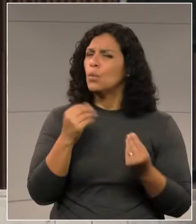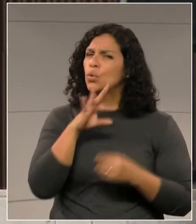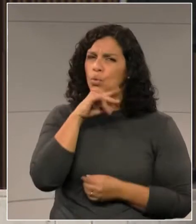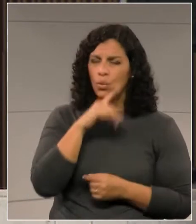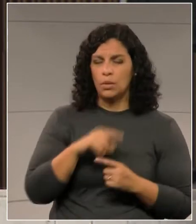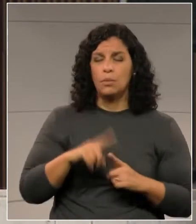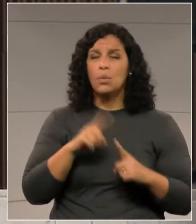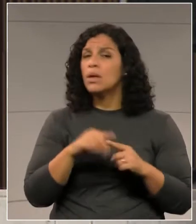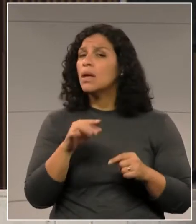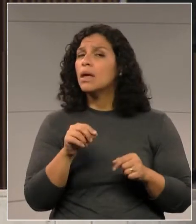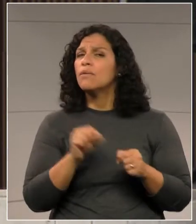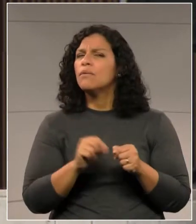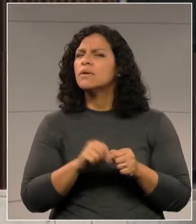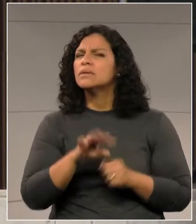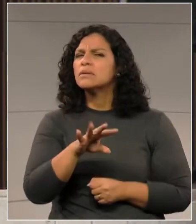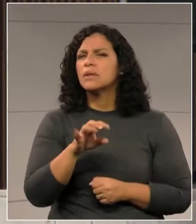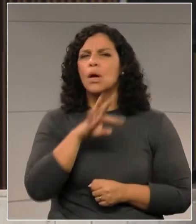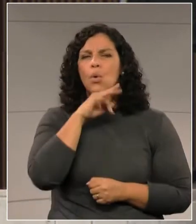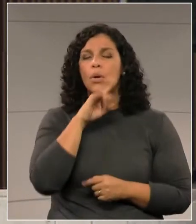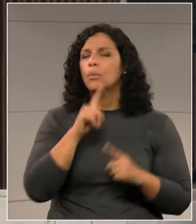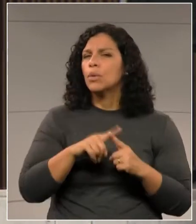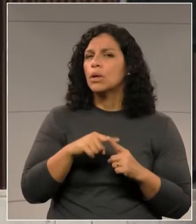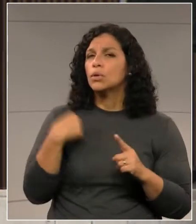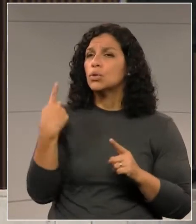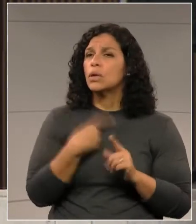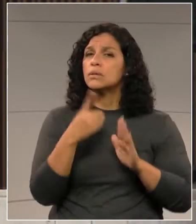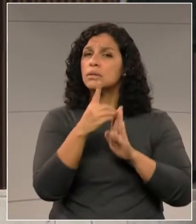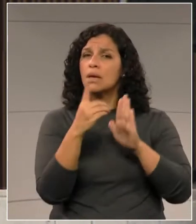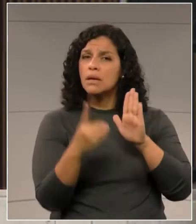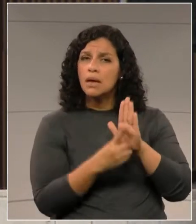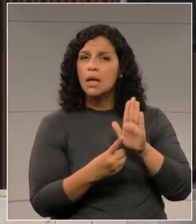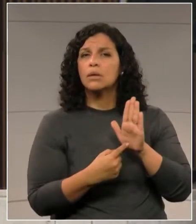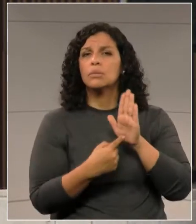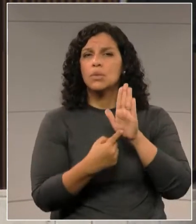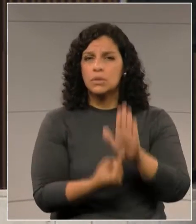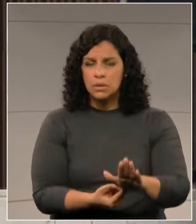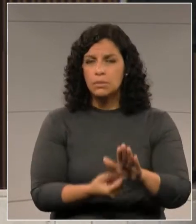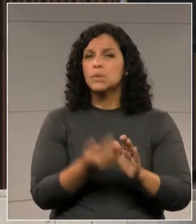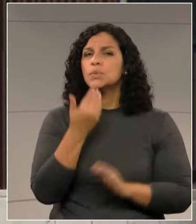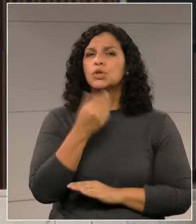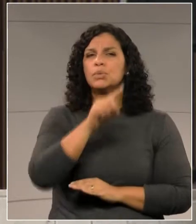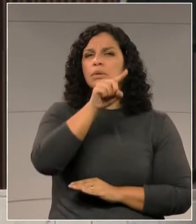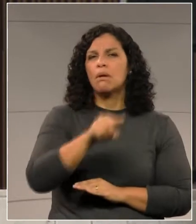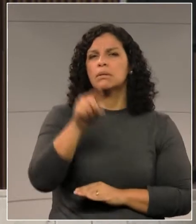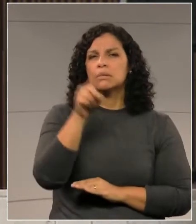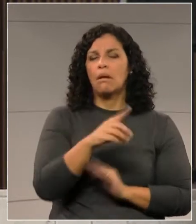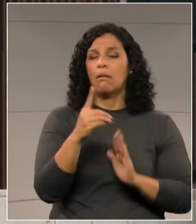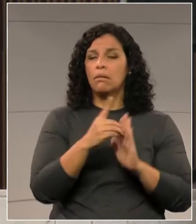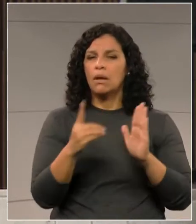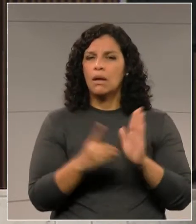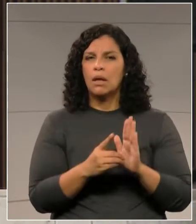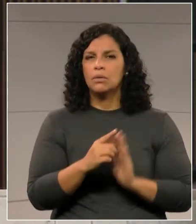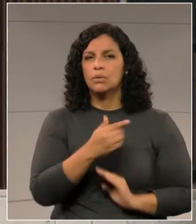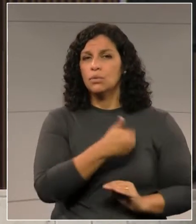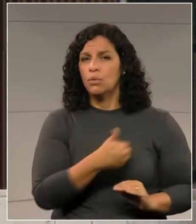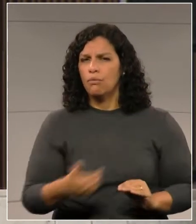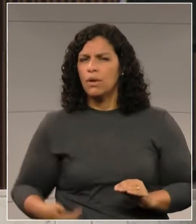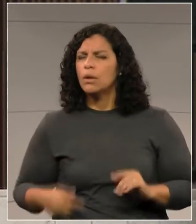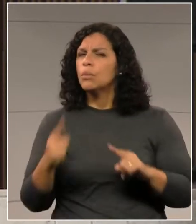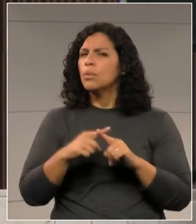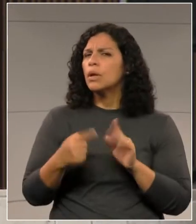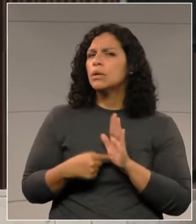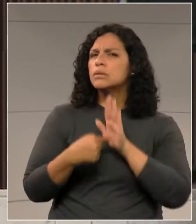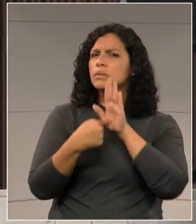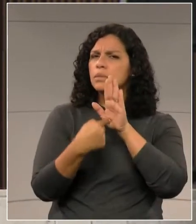dizer mais por que fica ruim. Nós apresentamos um decreto aqui, revogando o decreto do governador, deputado Lemos. E por que apresentamos?